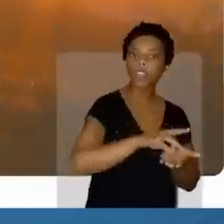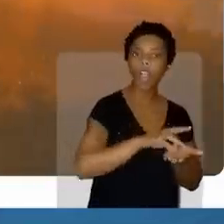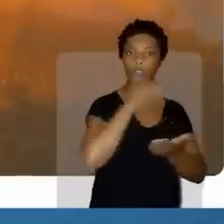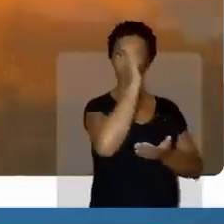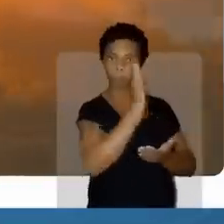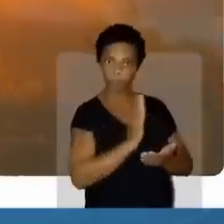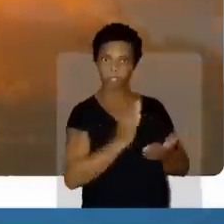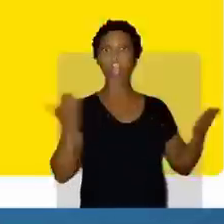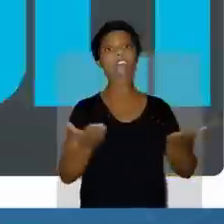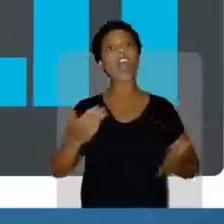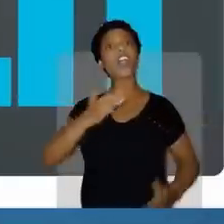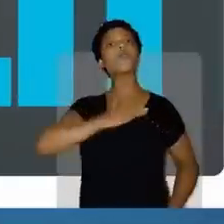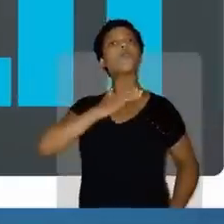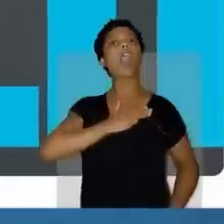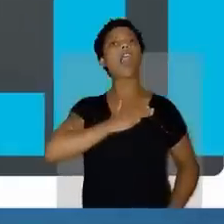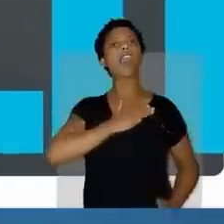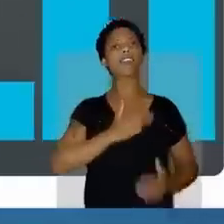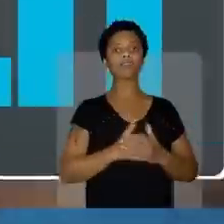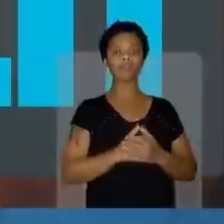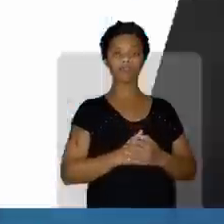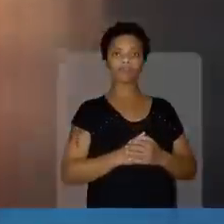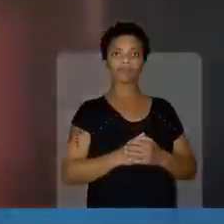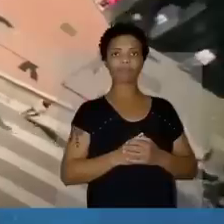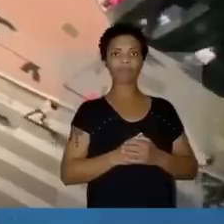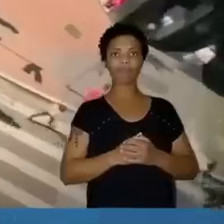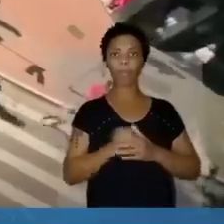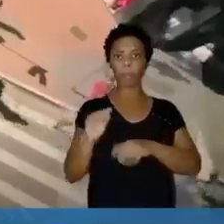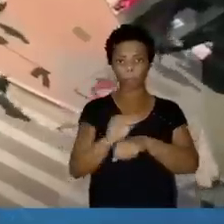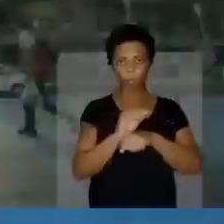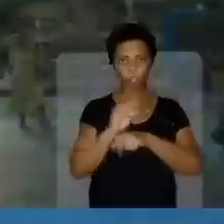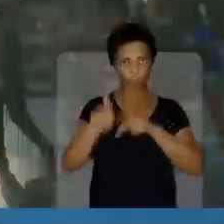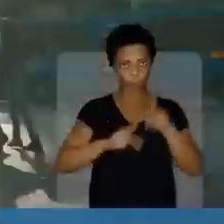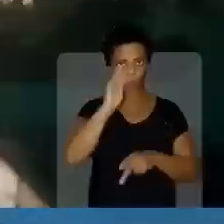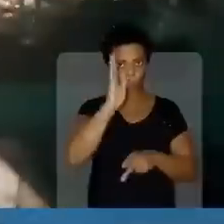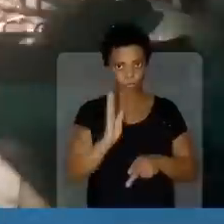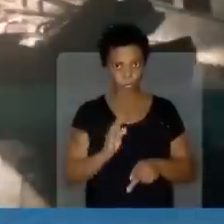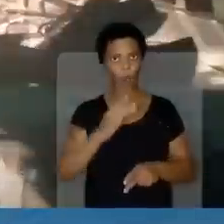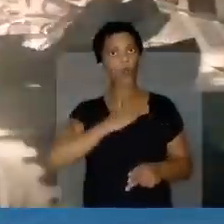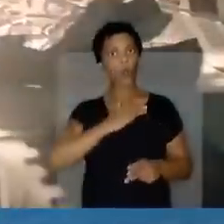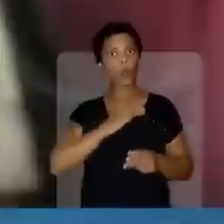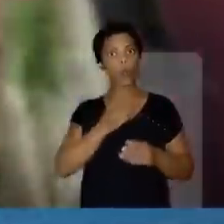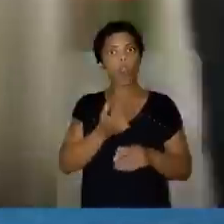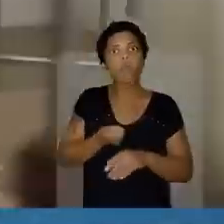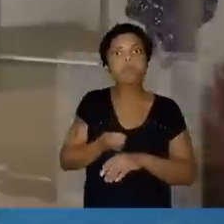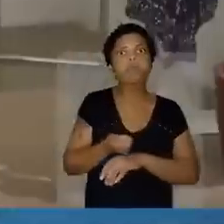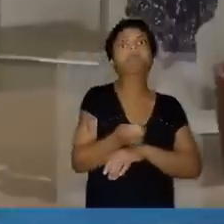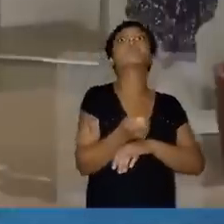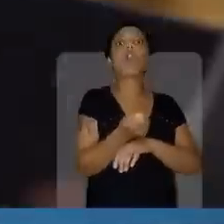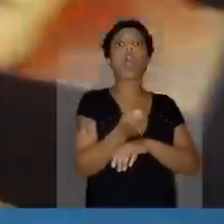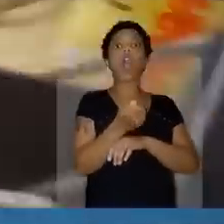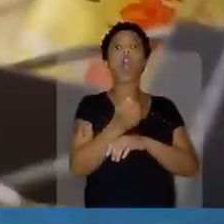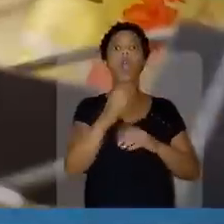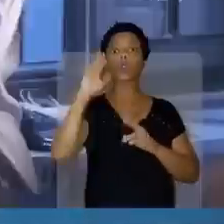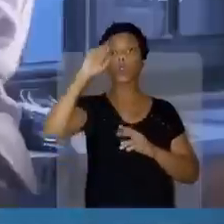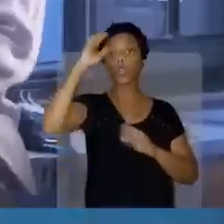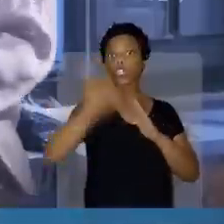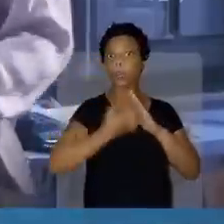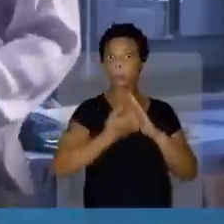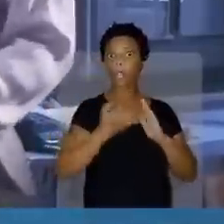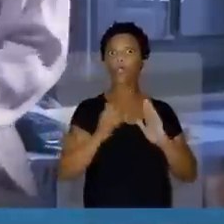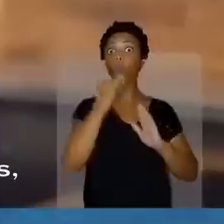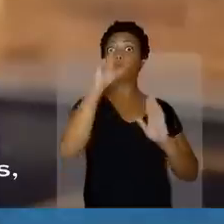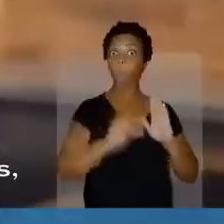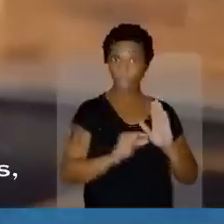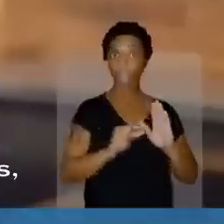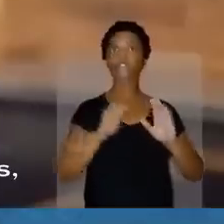Pelo Brasil. Agora é Lula! Para cuidar do povo brasileiro, Lula vai dar crédito para o empreendedor a juros baixos com o Empreende